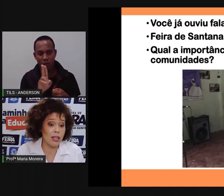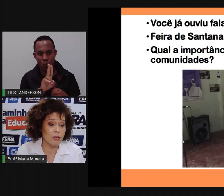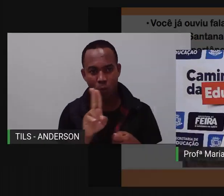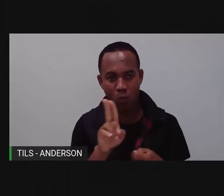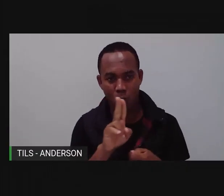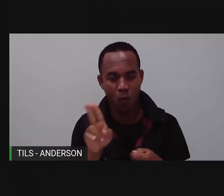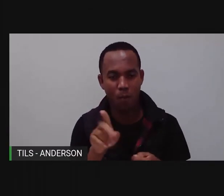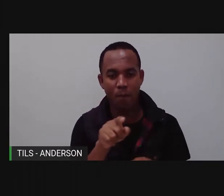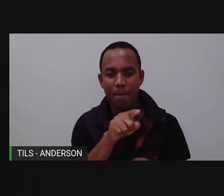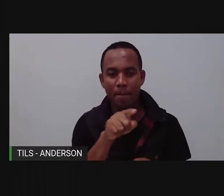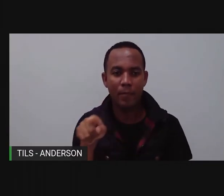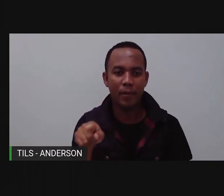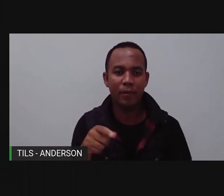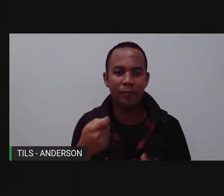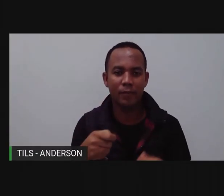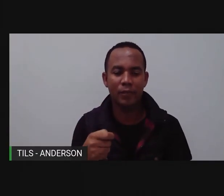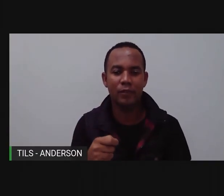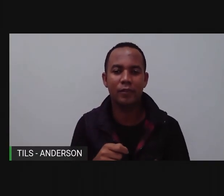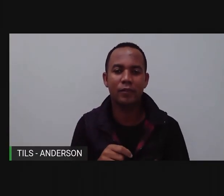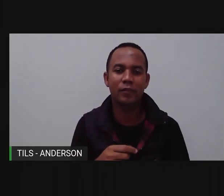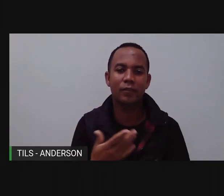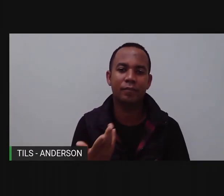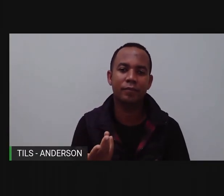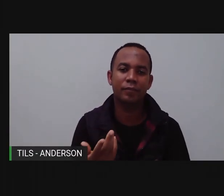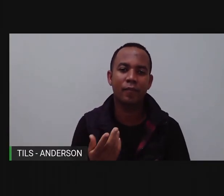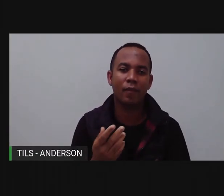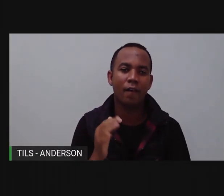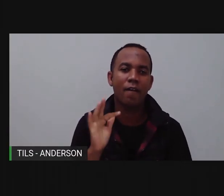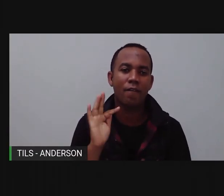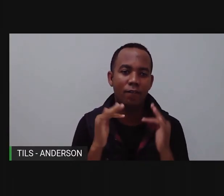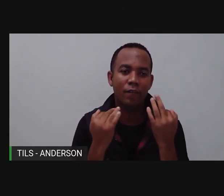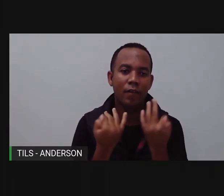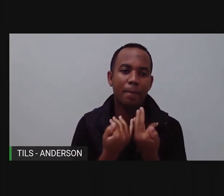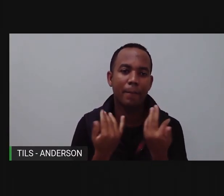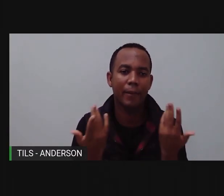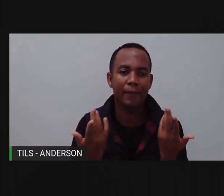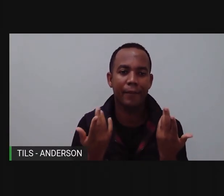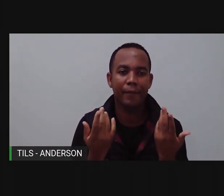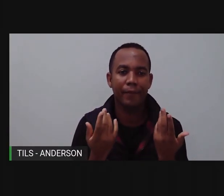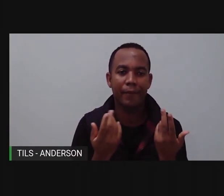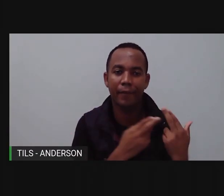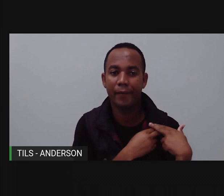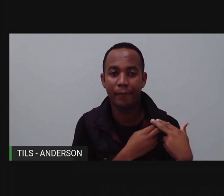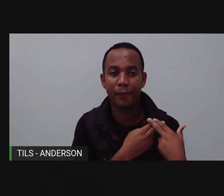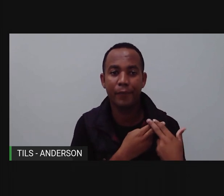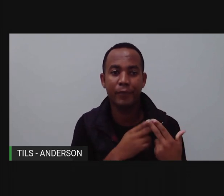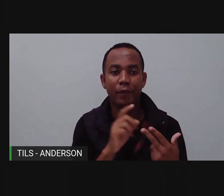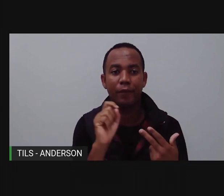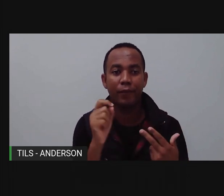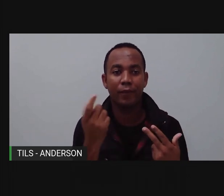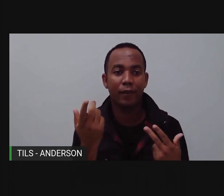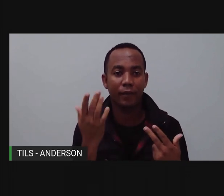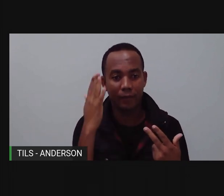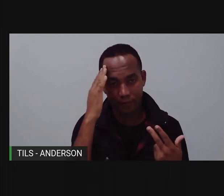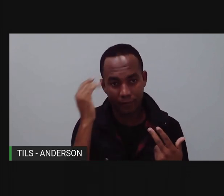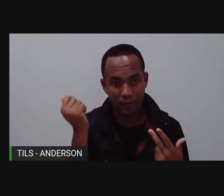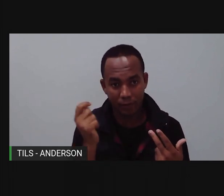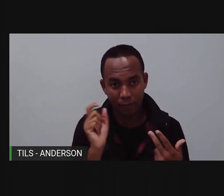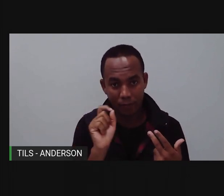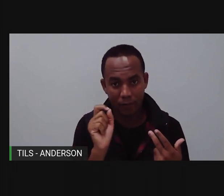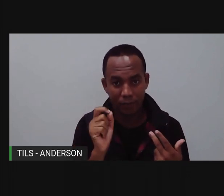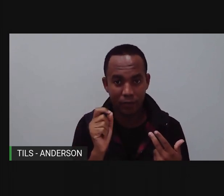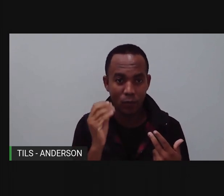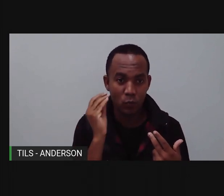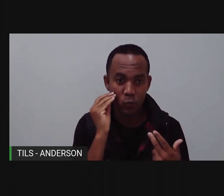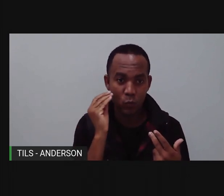você está usando o Anderson, o perfil do pai e da mãe, ou do responsável, e acaba que a gente não sabe, a gente acaba aqui mandando